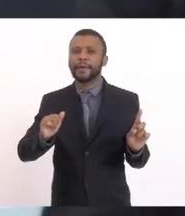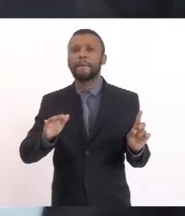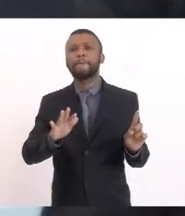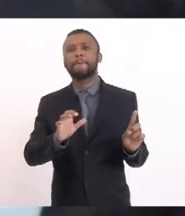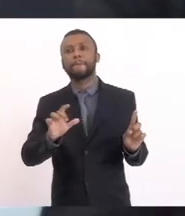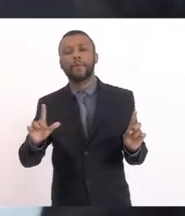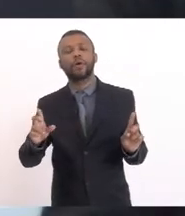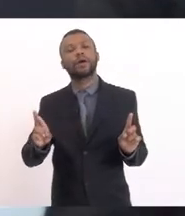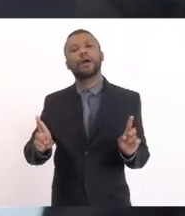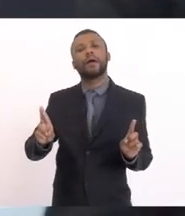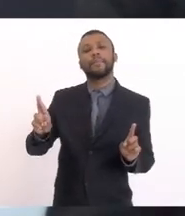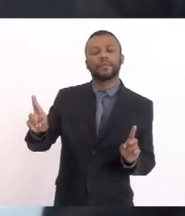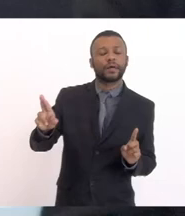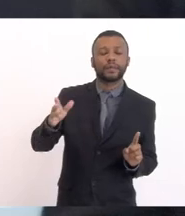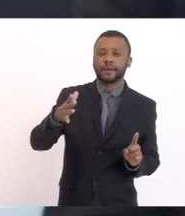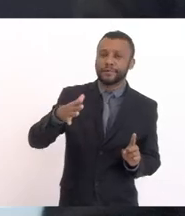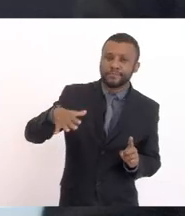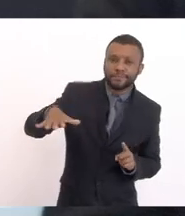Esse importante